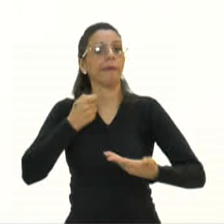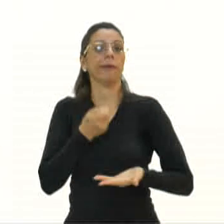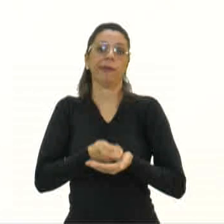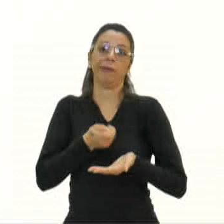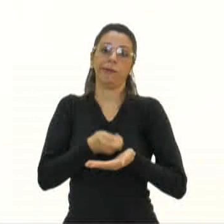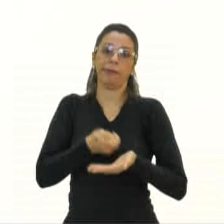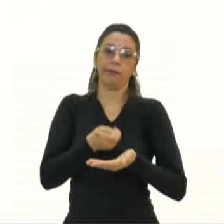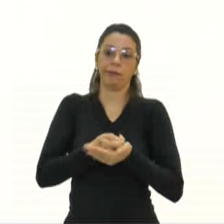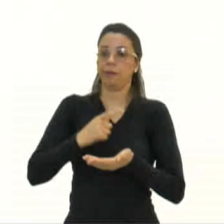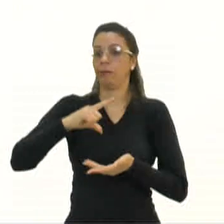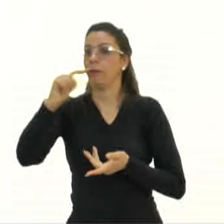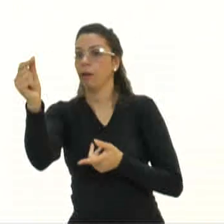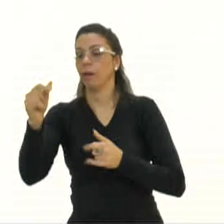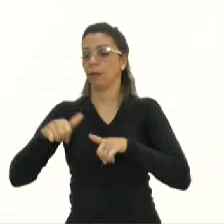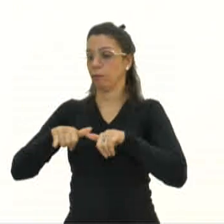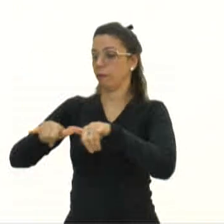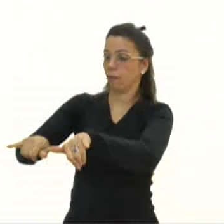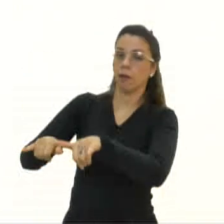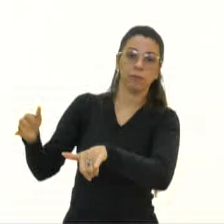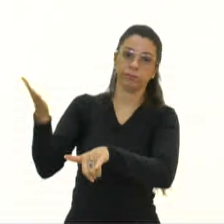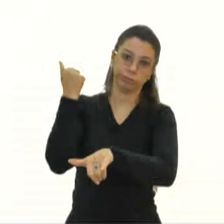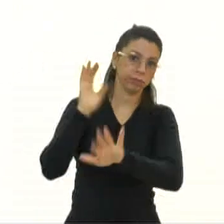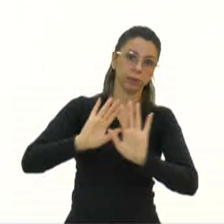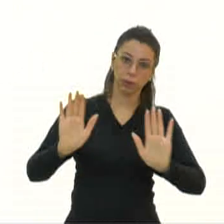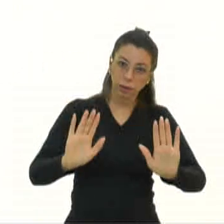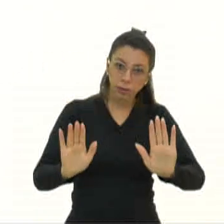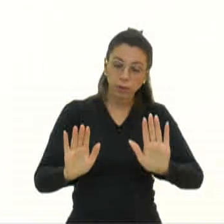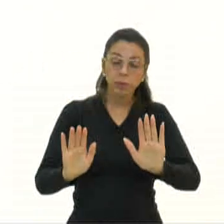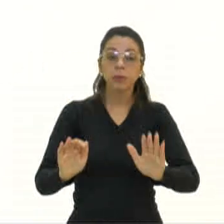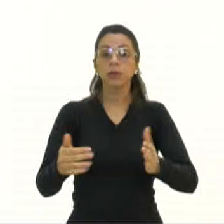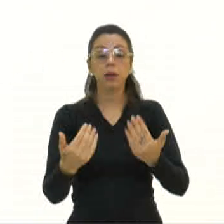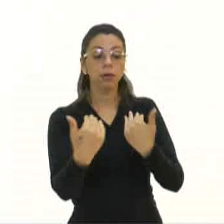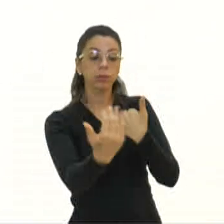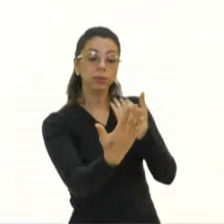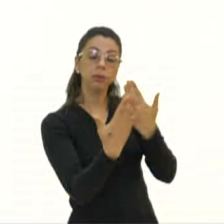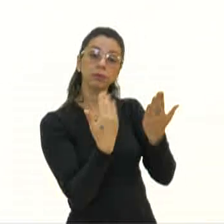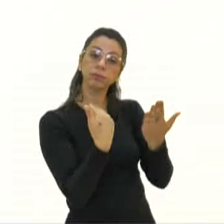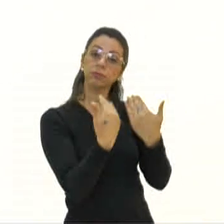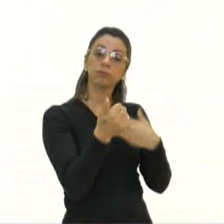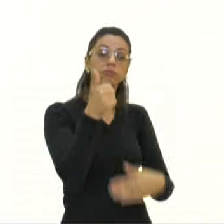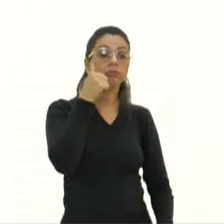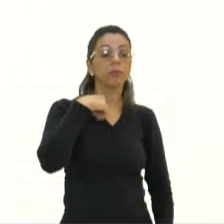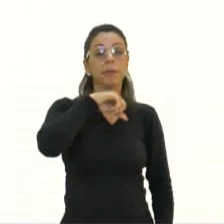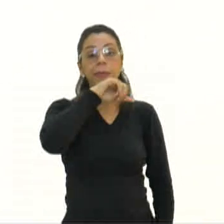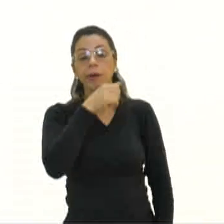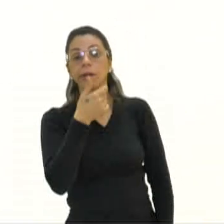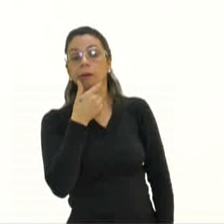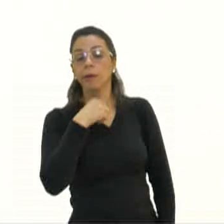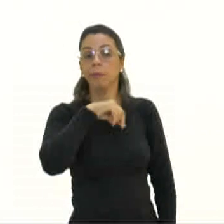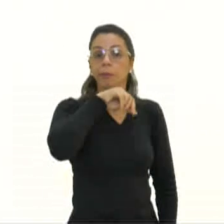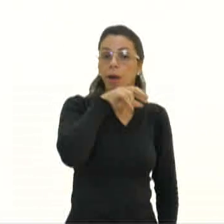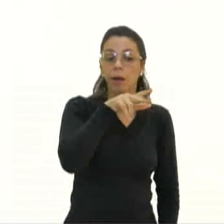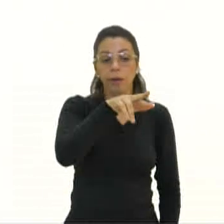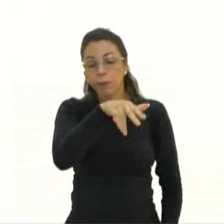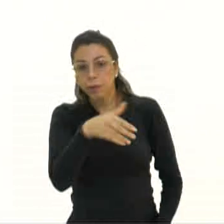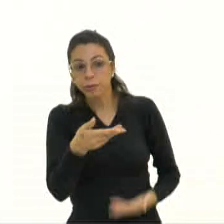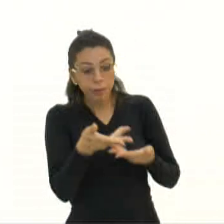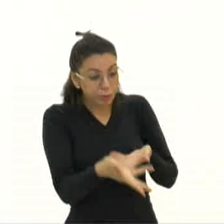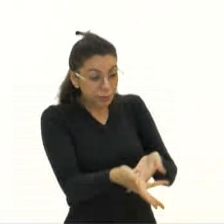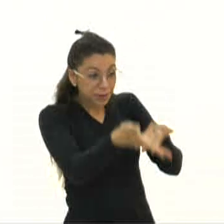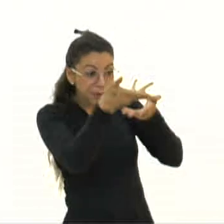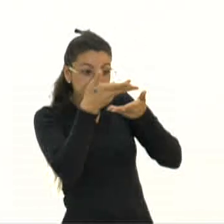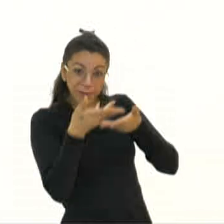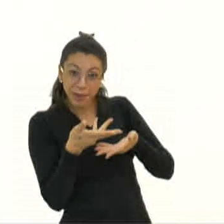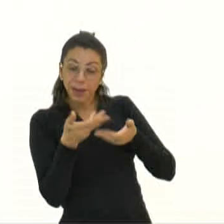precisa sair agora, correndo e falar assim, vamos fazer. Converse com a mãe, com o seu pai, com os seus irmãos e convide eles